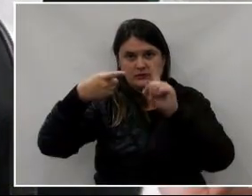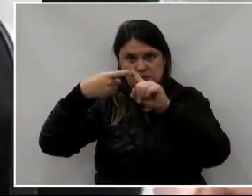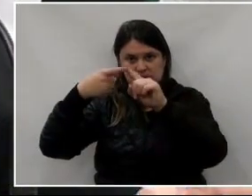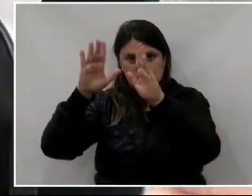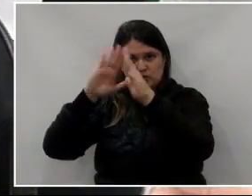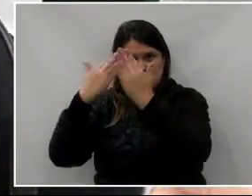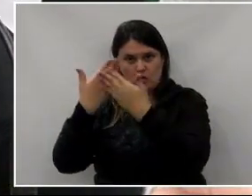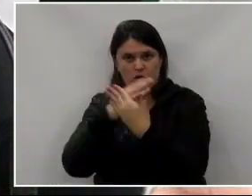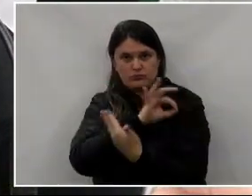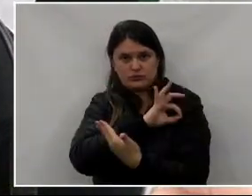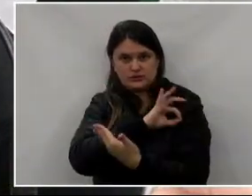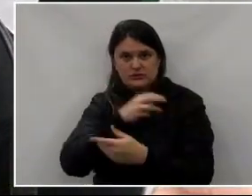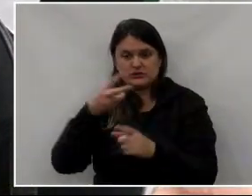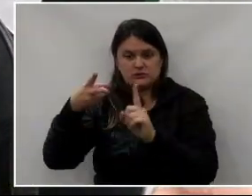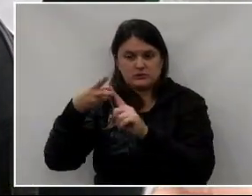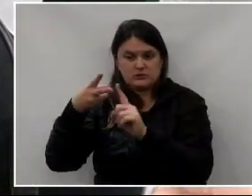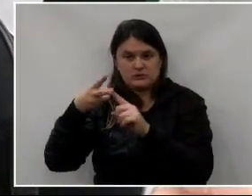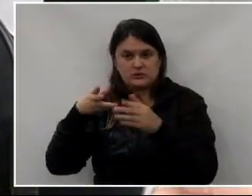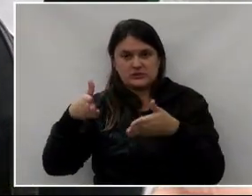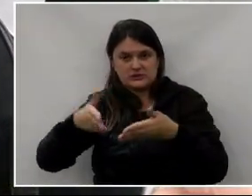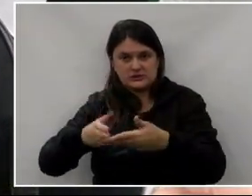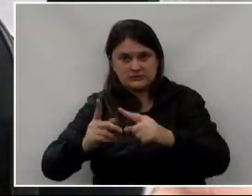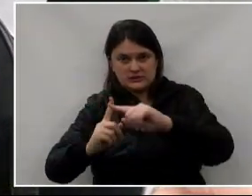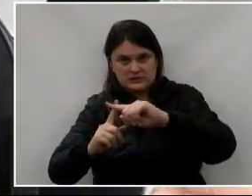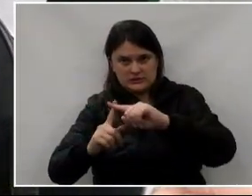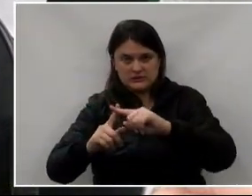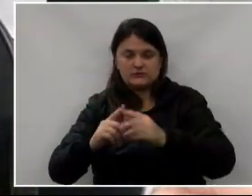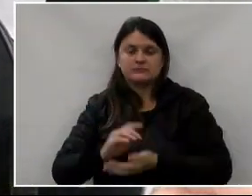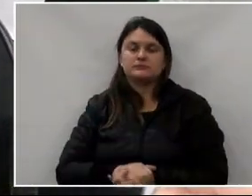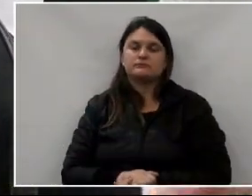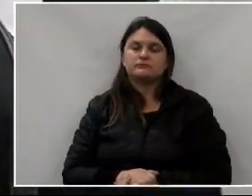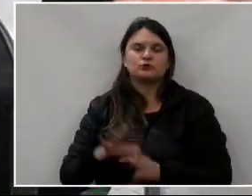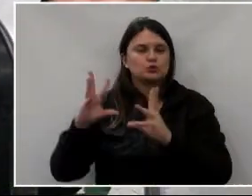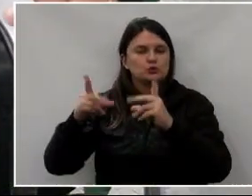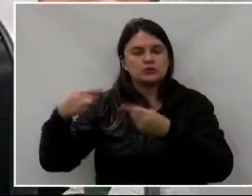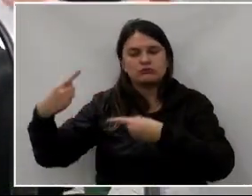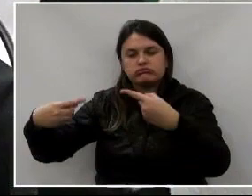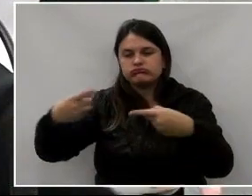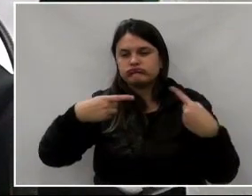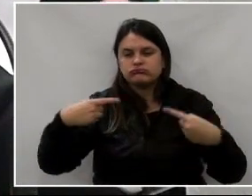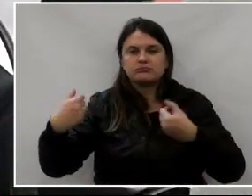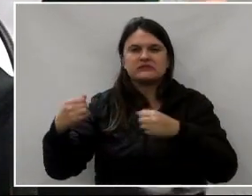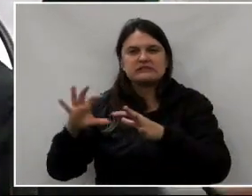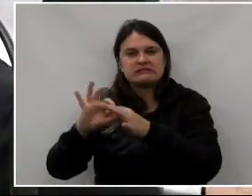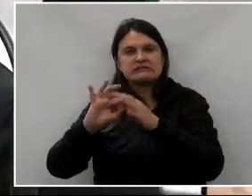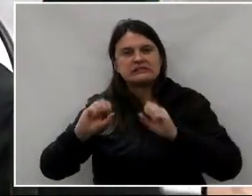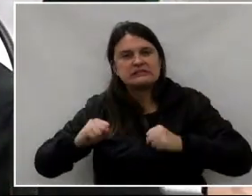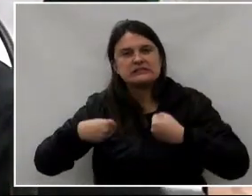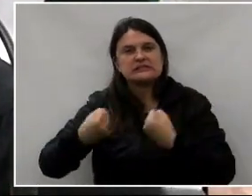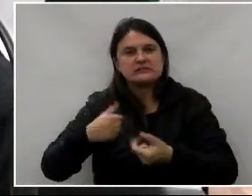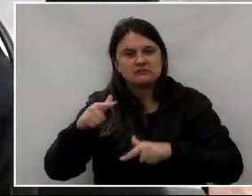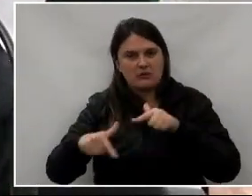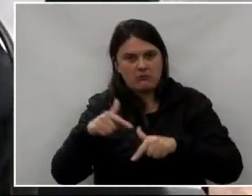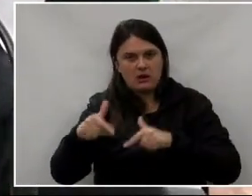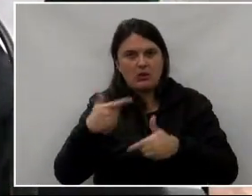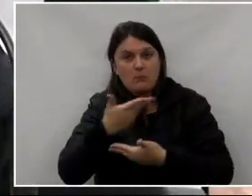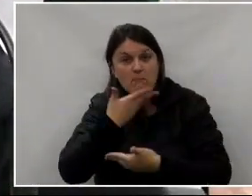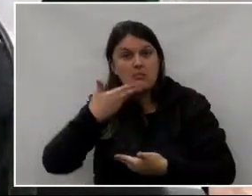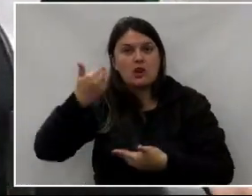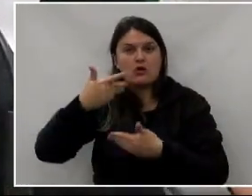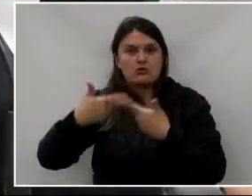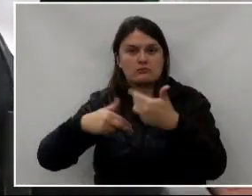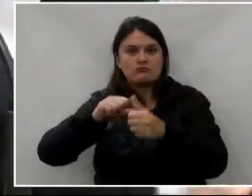Militar e também da questão dos cemitérios a respeito de toda essa união de esforços para que as coisas